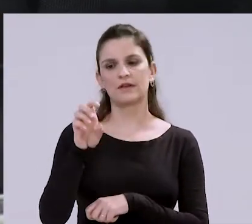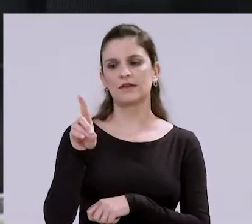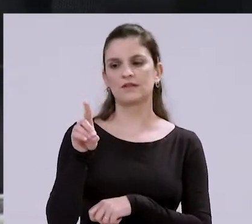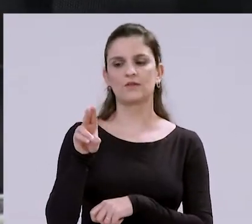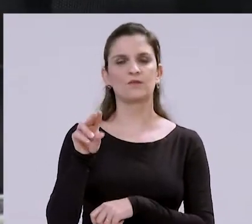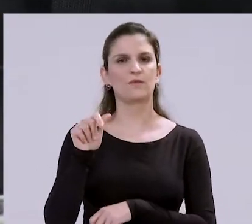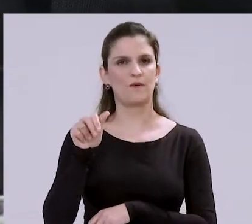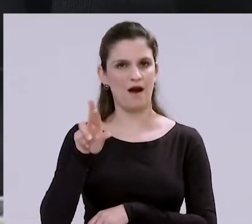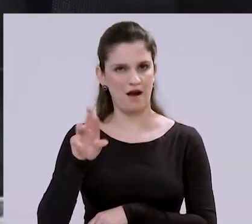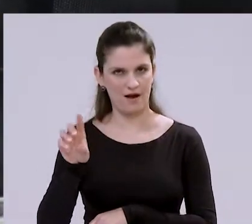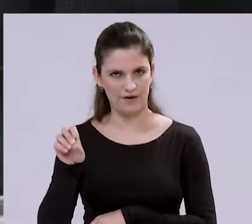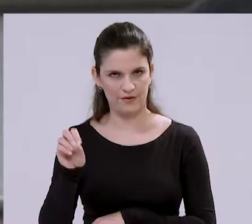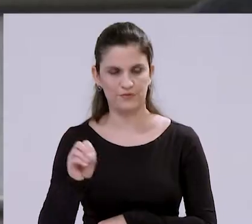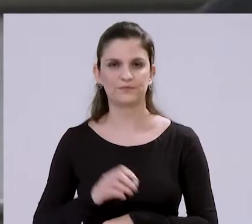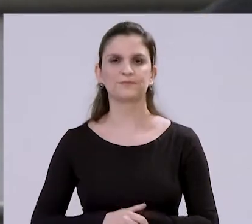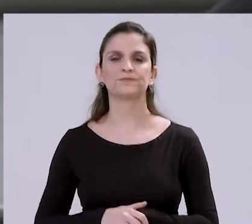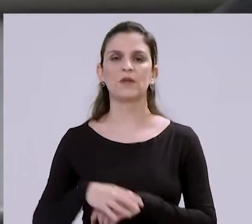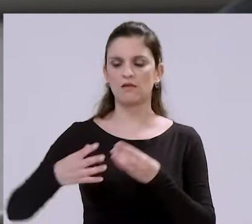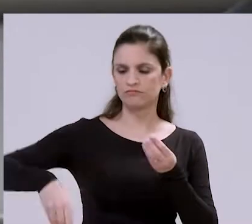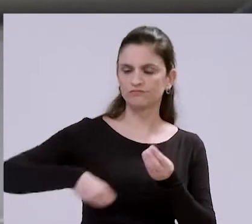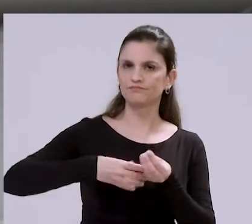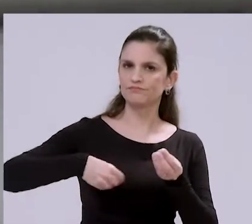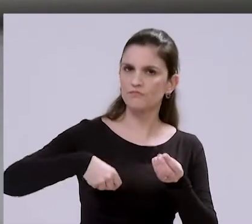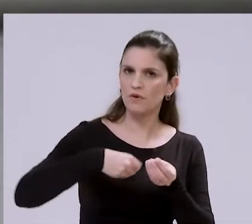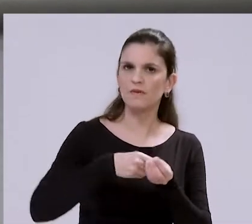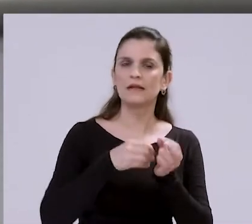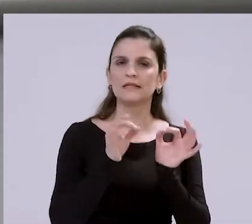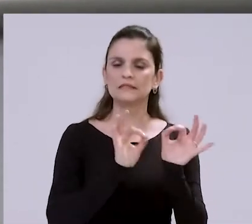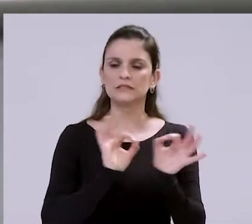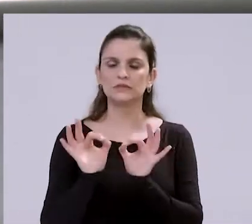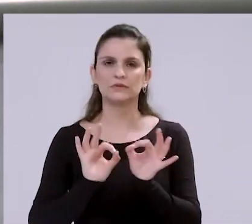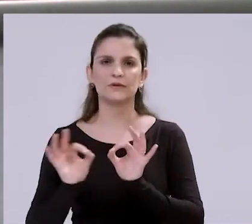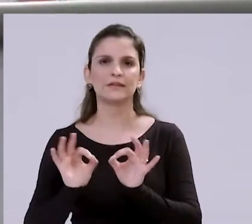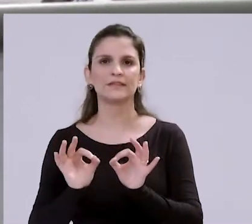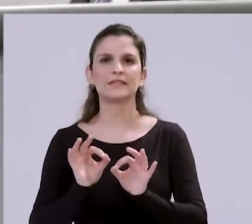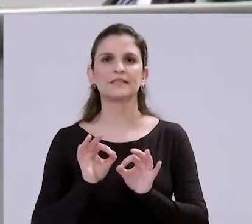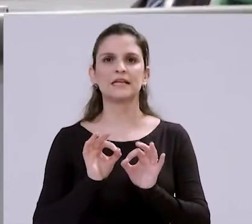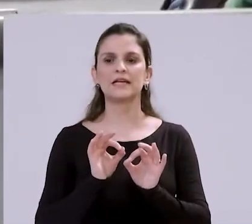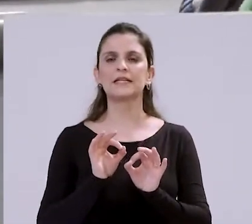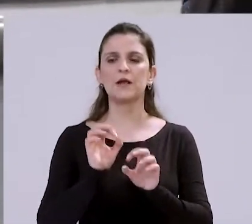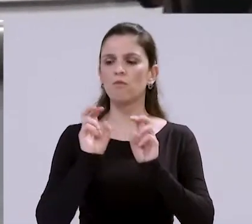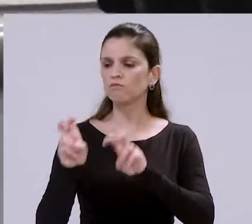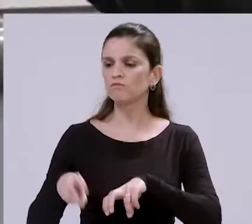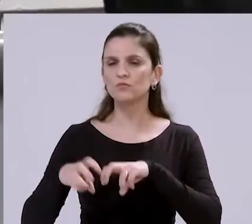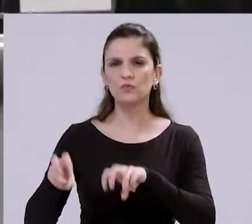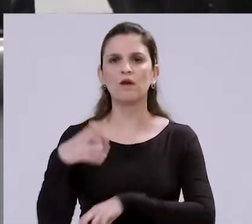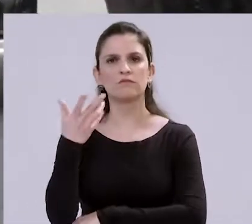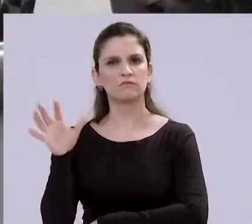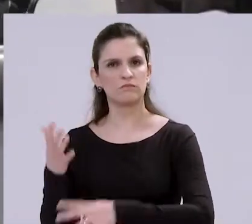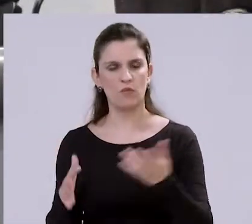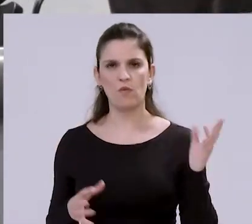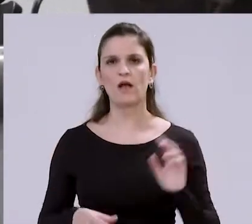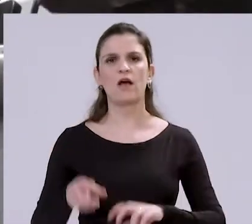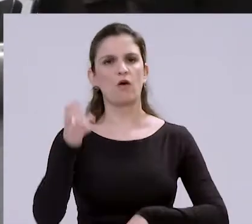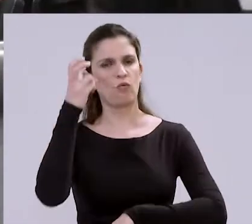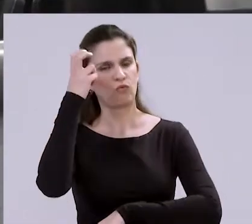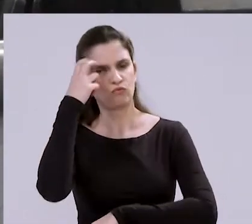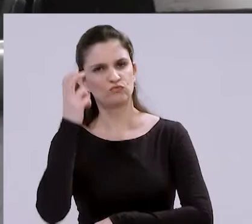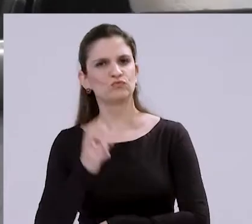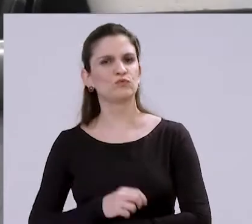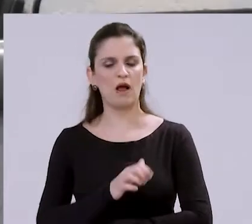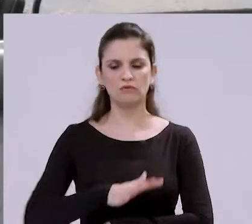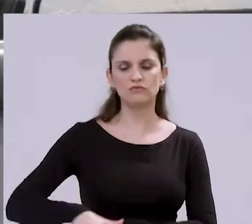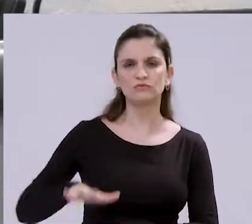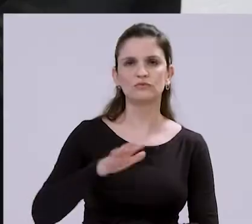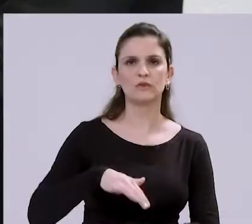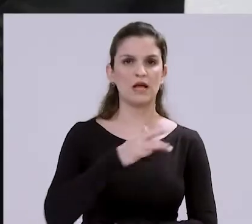Eduardo Romero. As emendas atendem a infraestrutura urbana e rural, meio ambiente, sociocultural, político